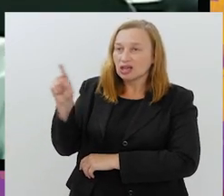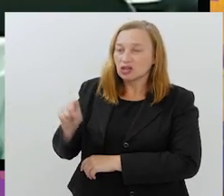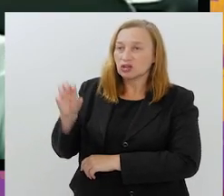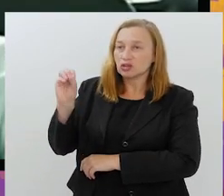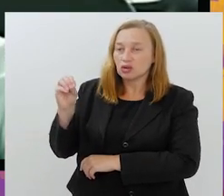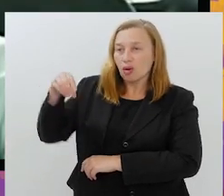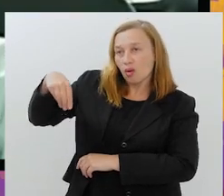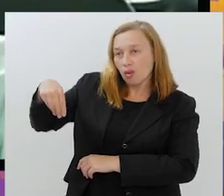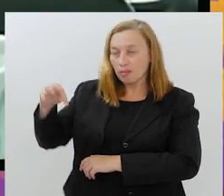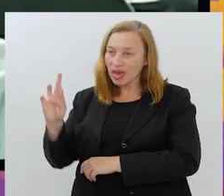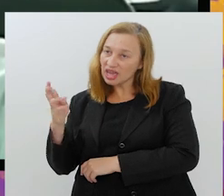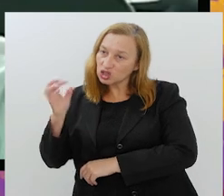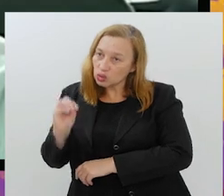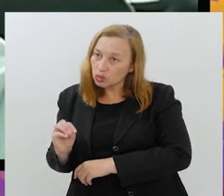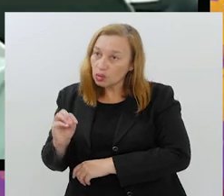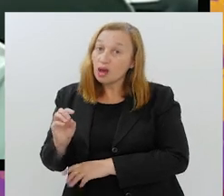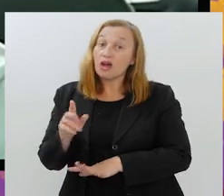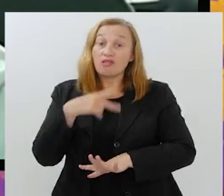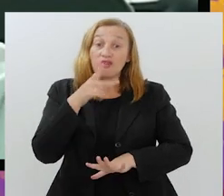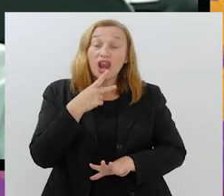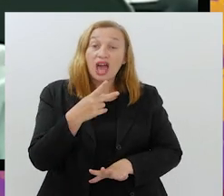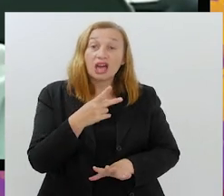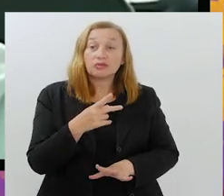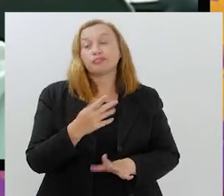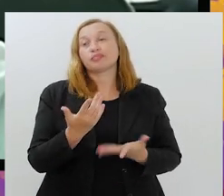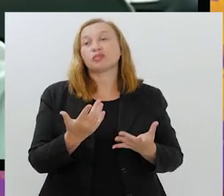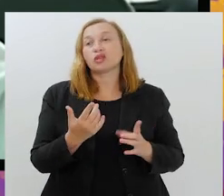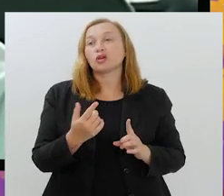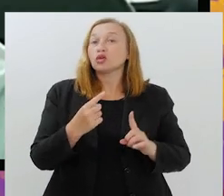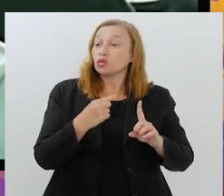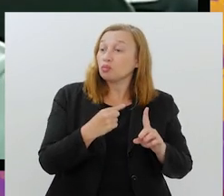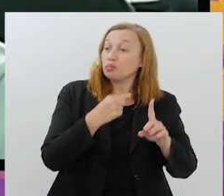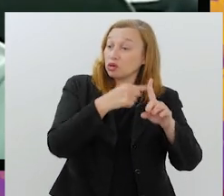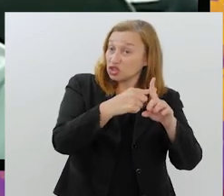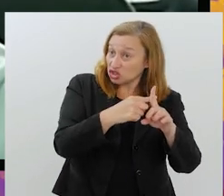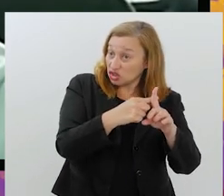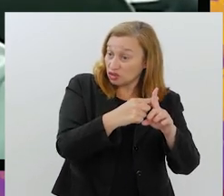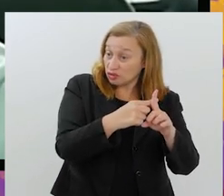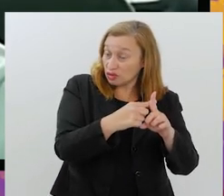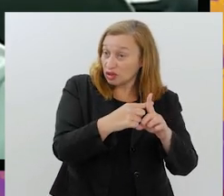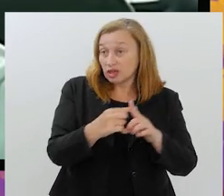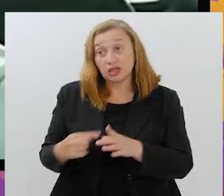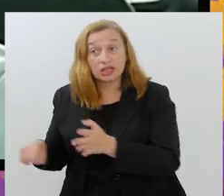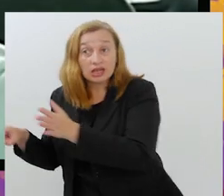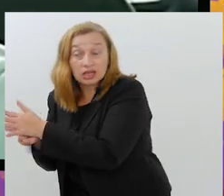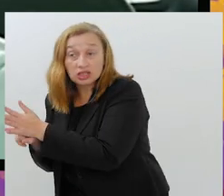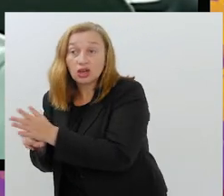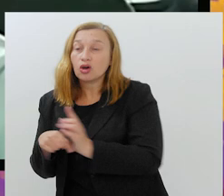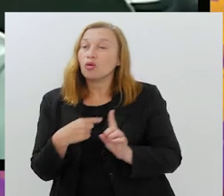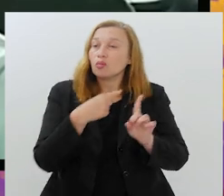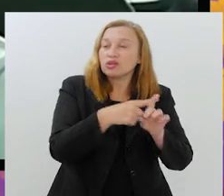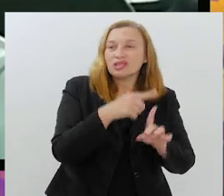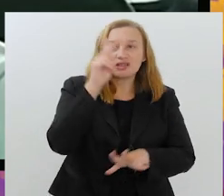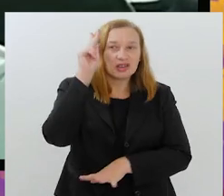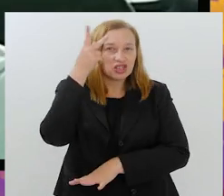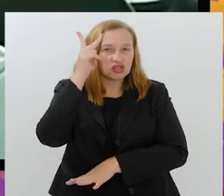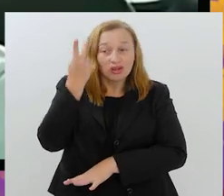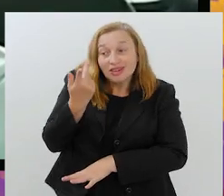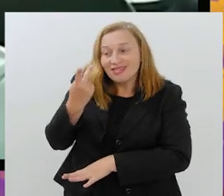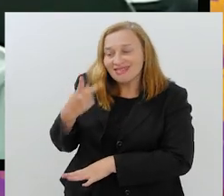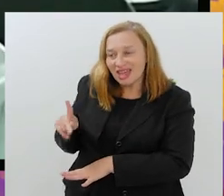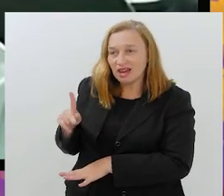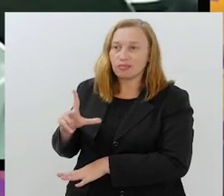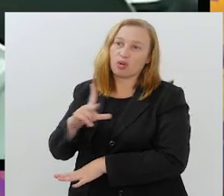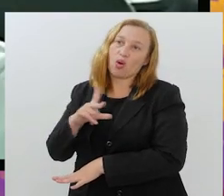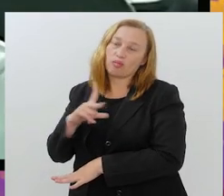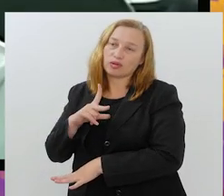associar um lado positivo, óbvio, e um lado negativo também nessa história toda. O positivo é que o Flamengo está fazendo uma reparação histórica a